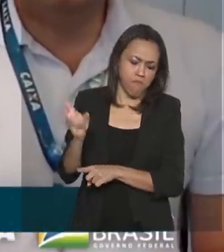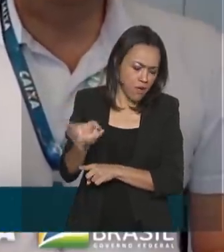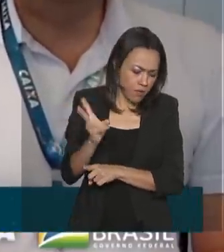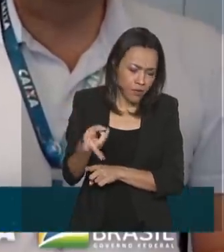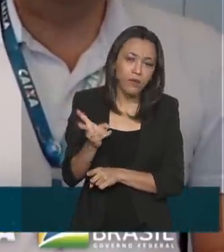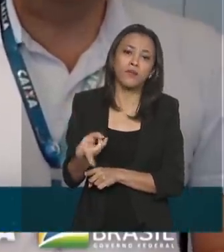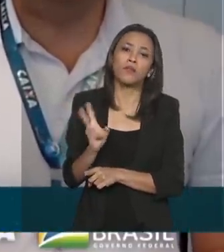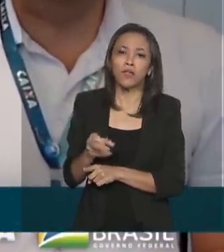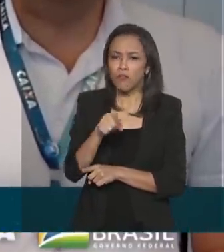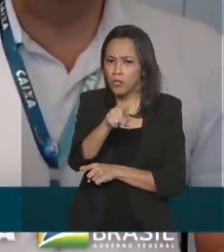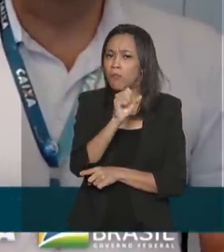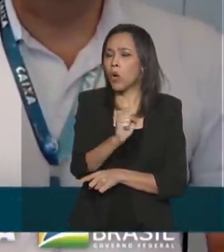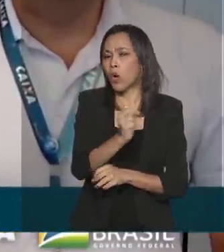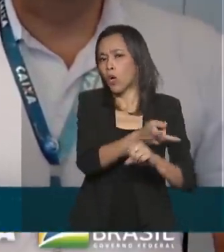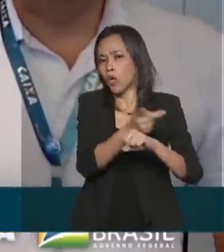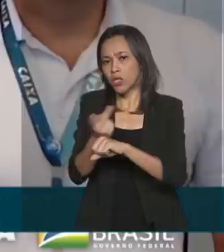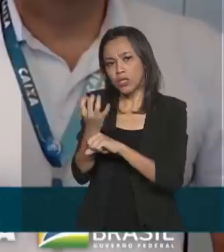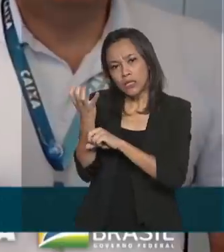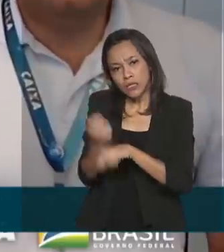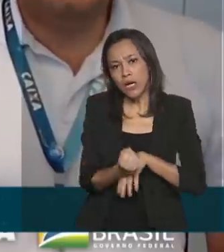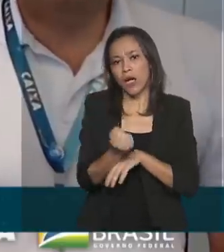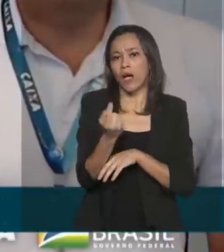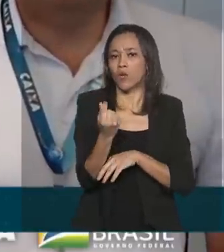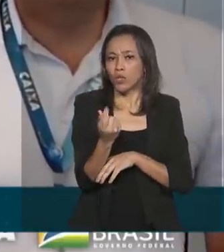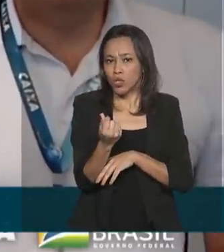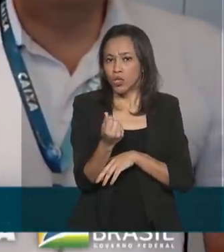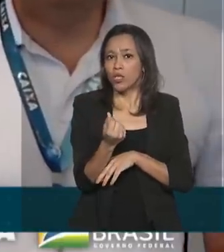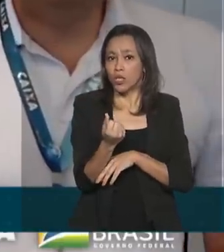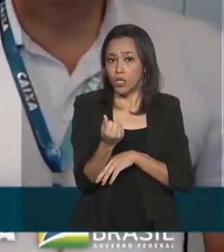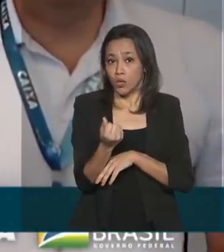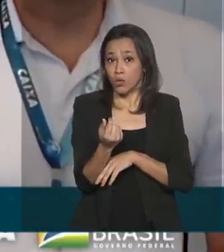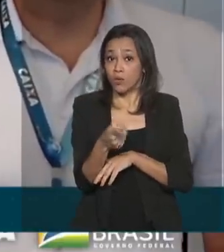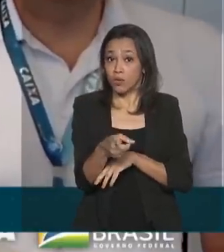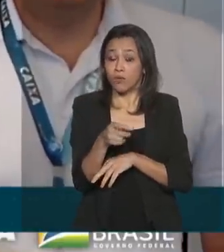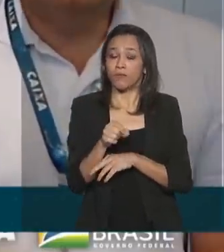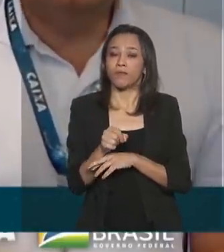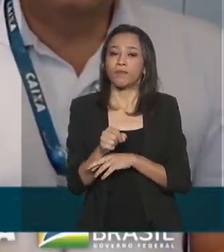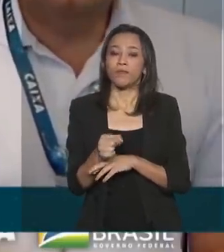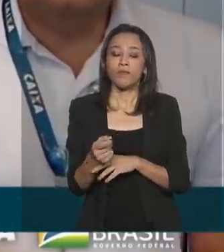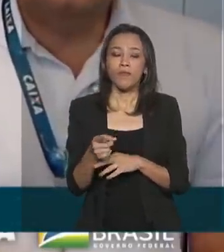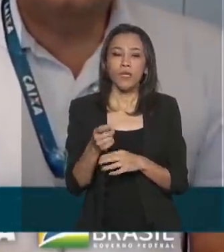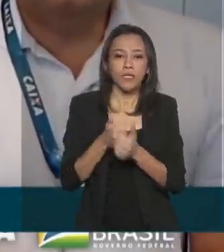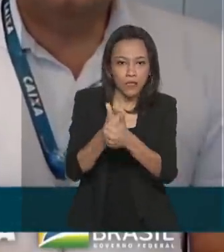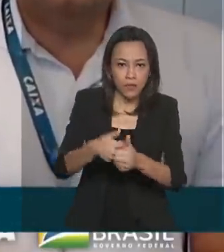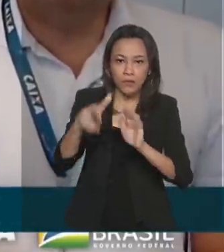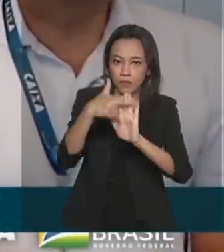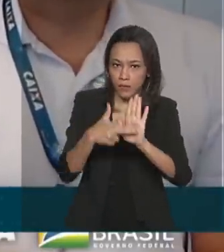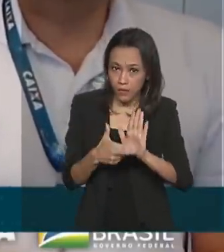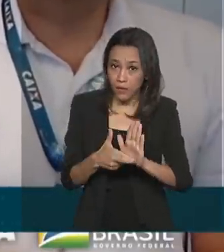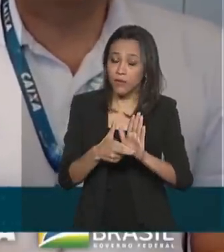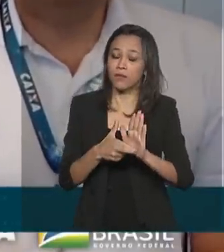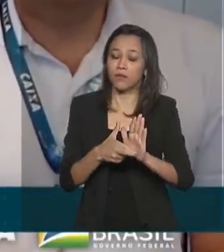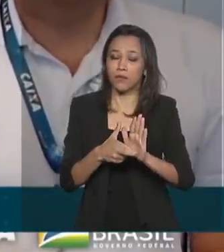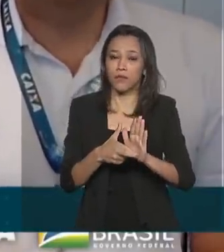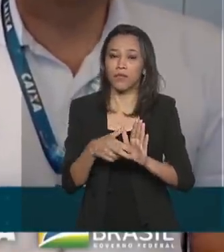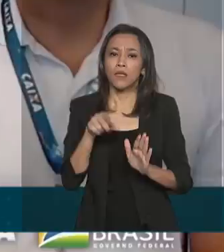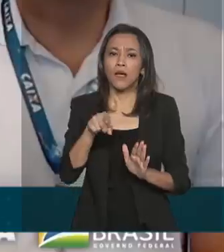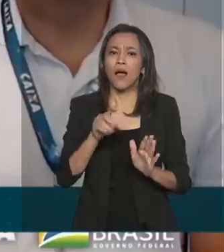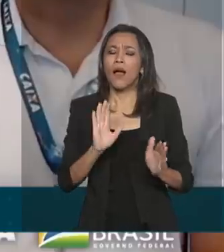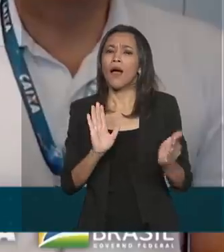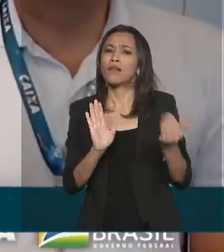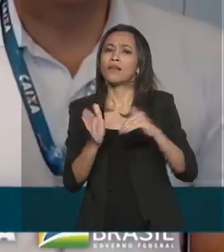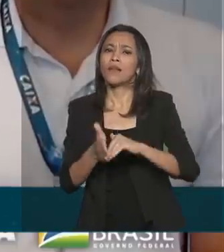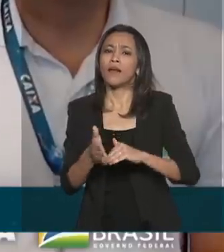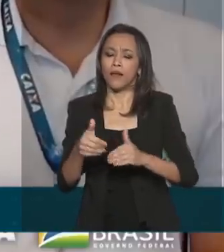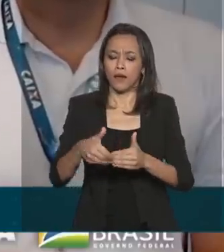sacar em dinheiro nos 10 últimos dias do mês. Segunda-feira, nis seis, até a